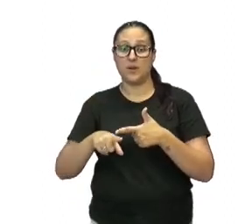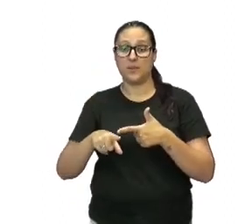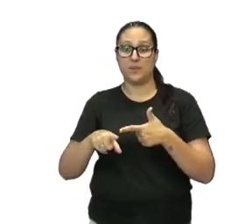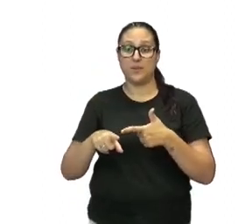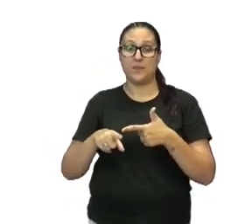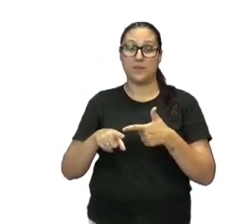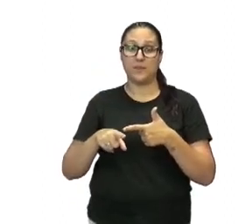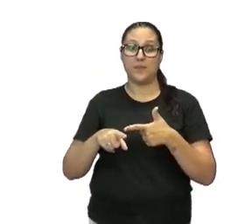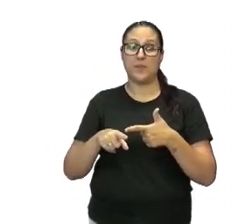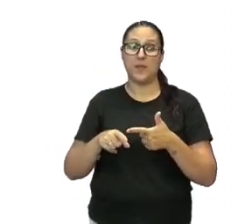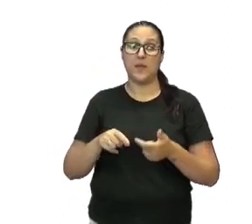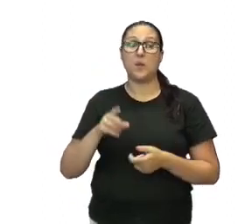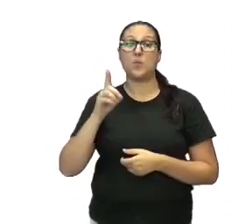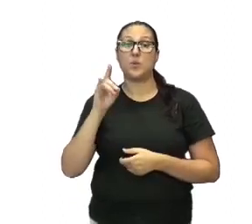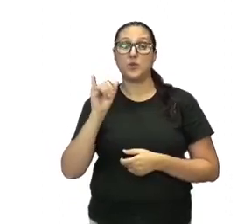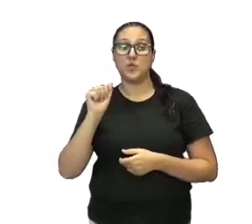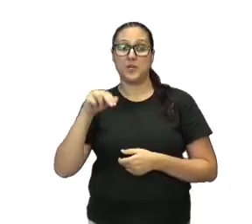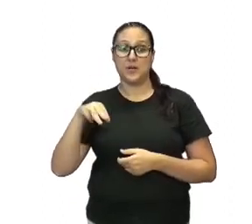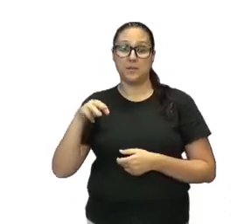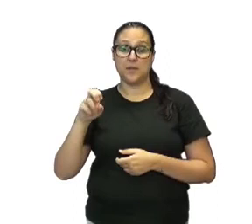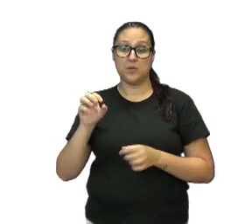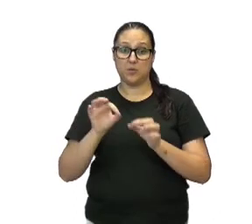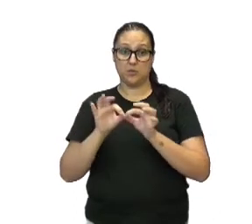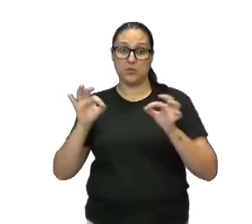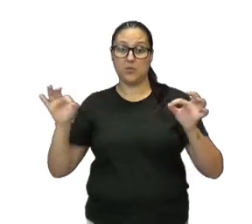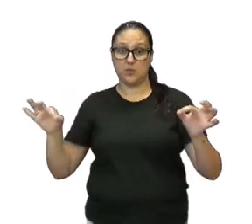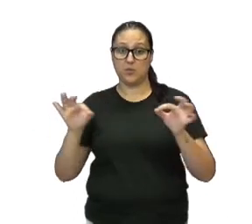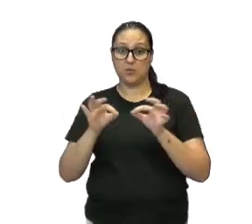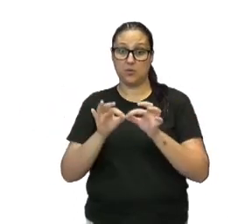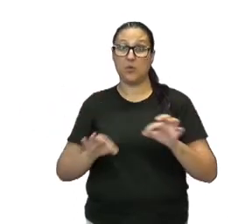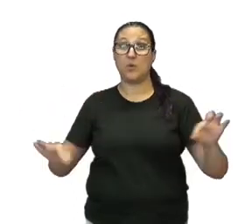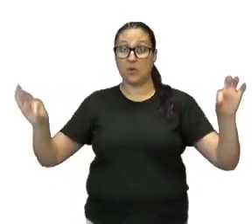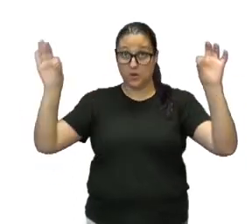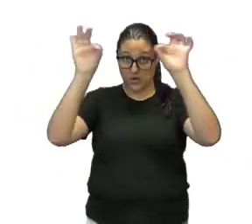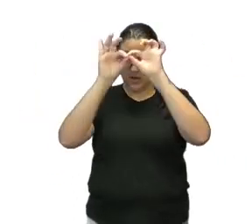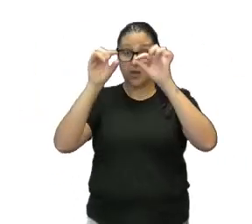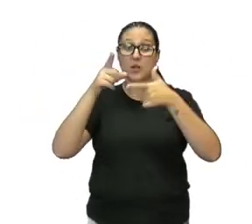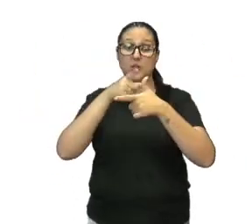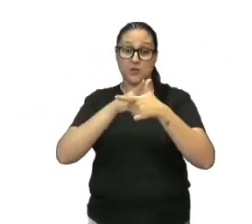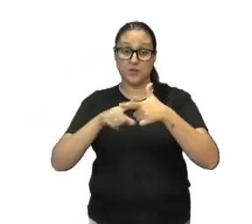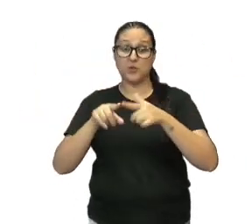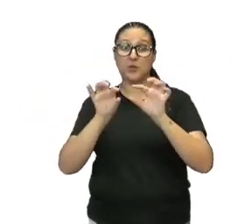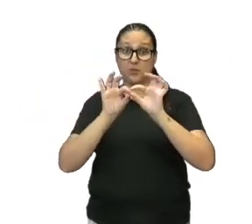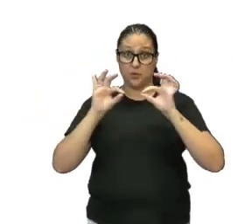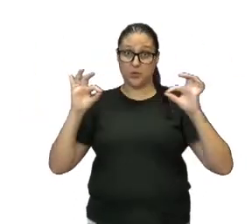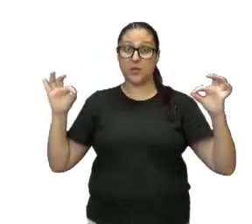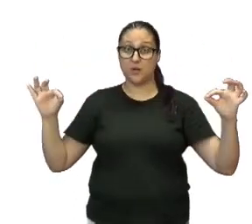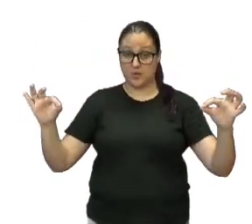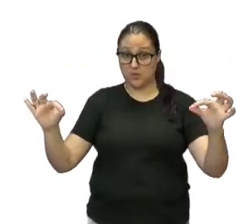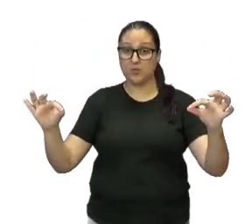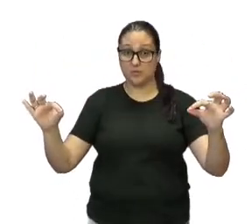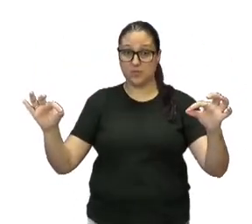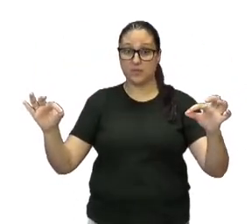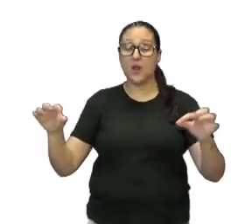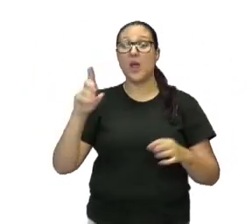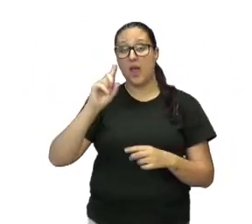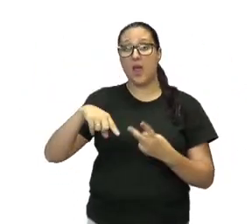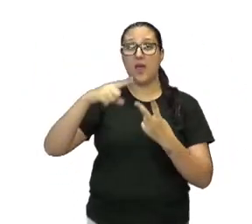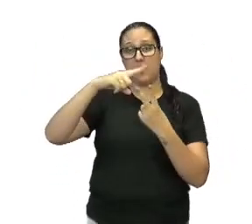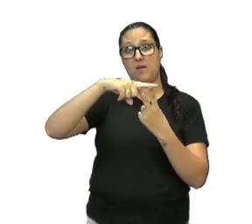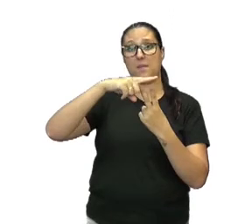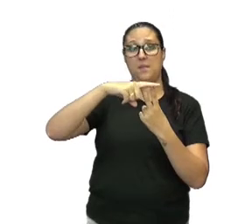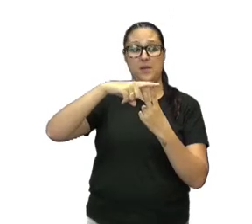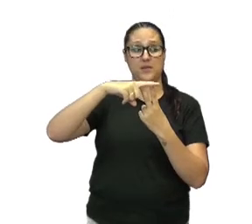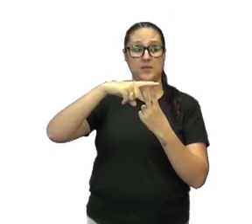gente pode chamar aí de comprimento, tá, da circunferência, e dividir aí pelo diâmetro, que a gente pode colocar D,